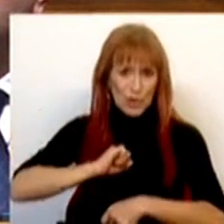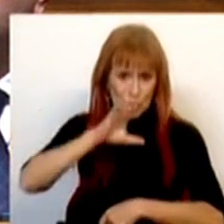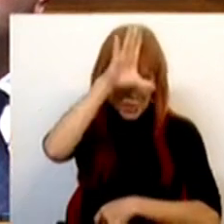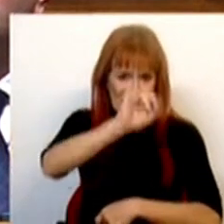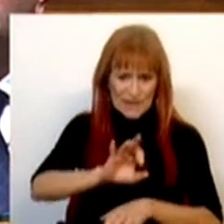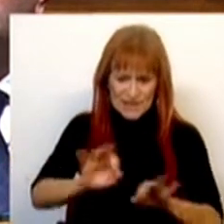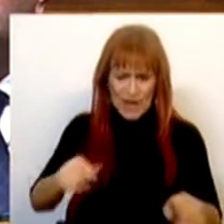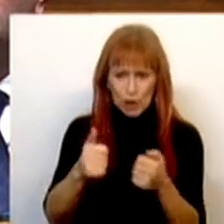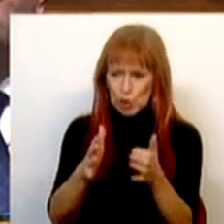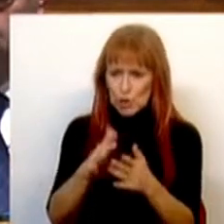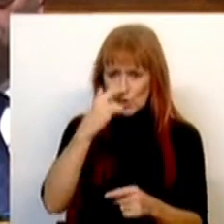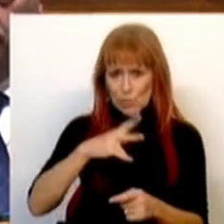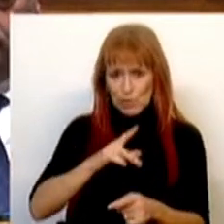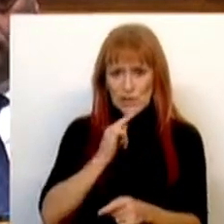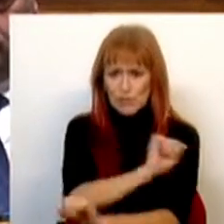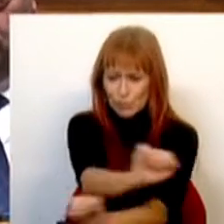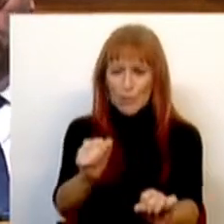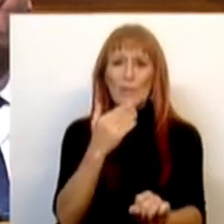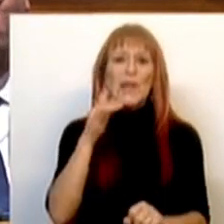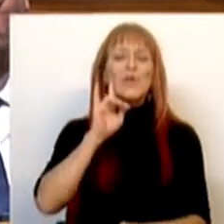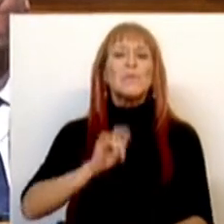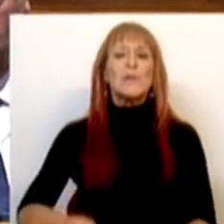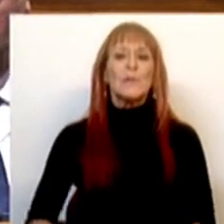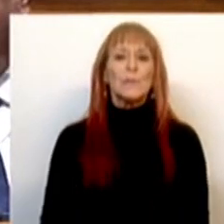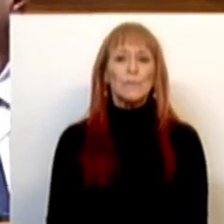e, como tal, é de todos os portugueses. Obrigado, Sr. Presidente.